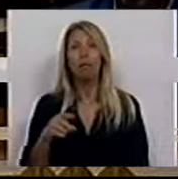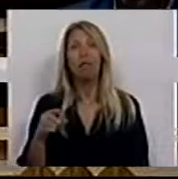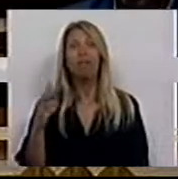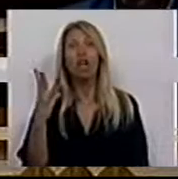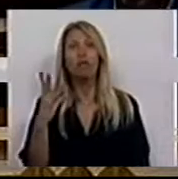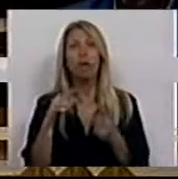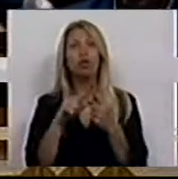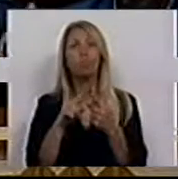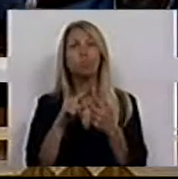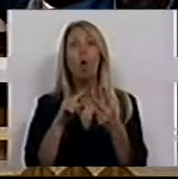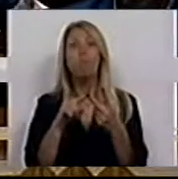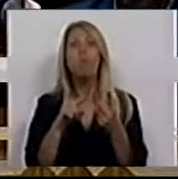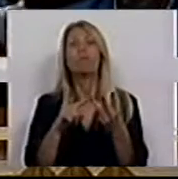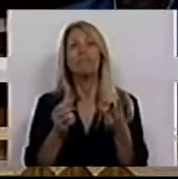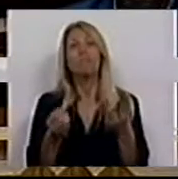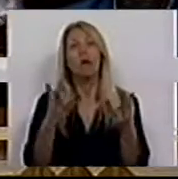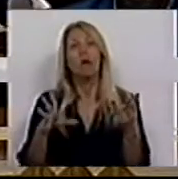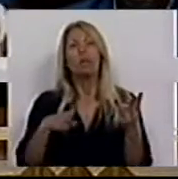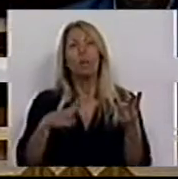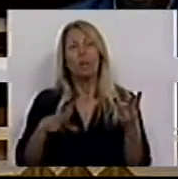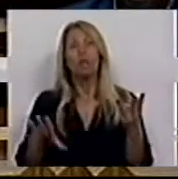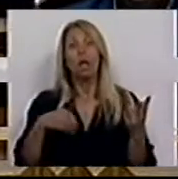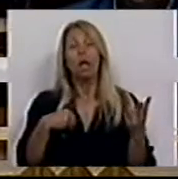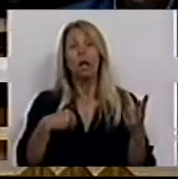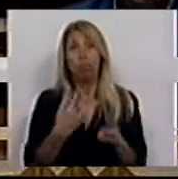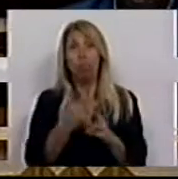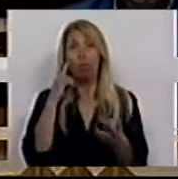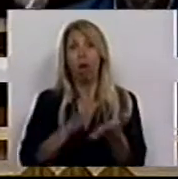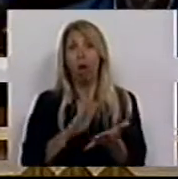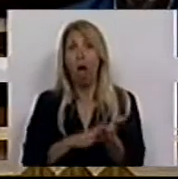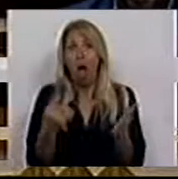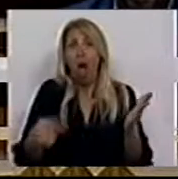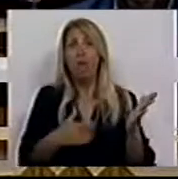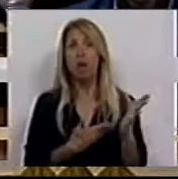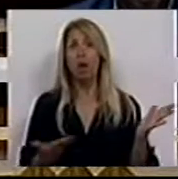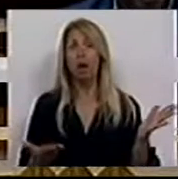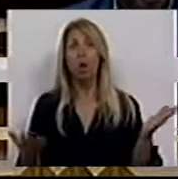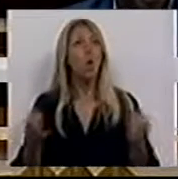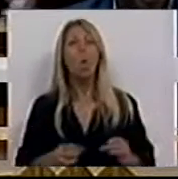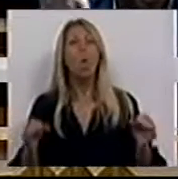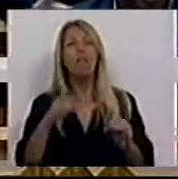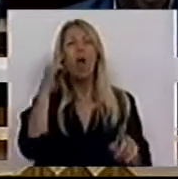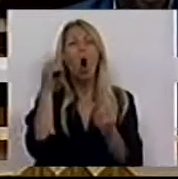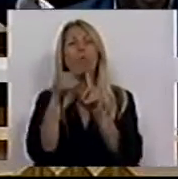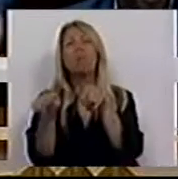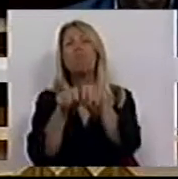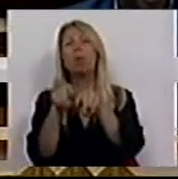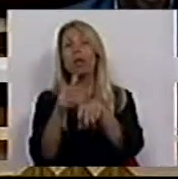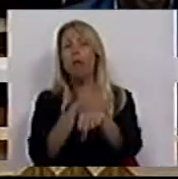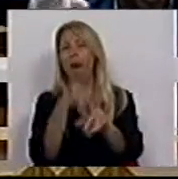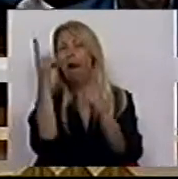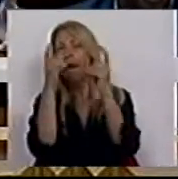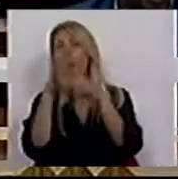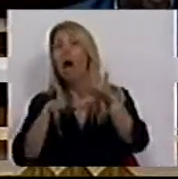evidência dos factos. E, portanto, não havia nenhuma intenção política preconcebida de o fazer, não havia nenhuma